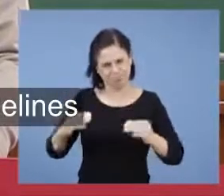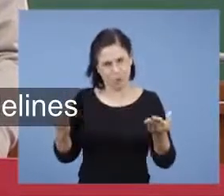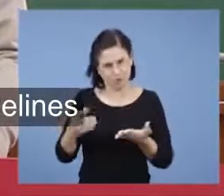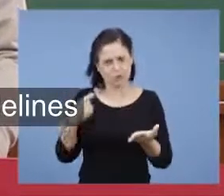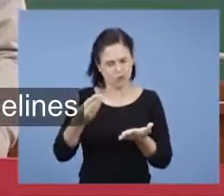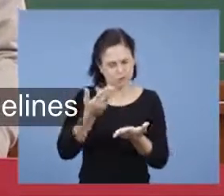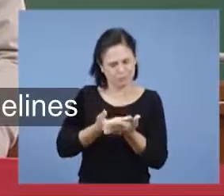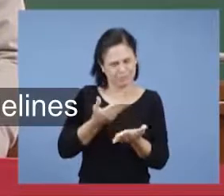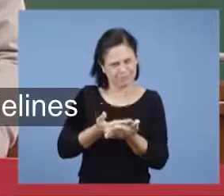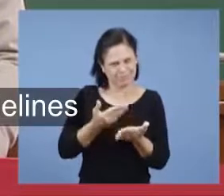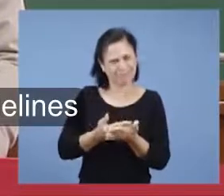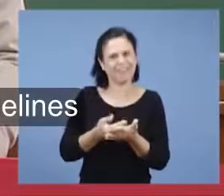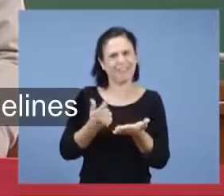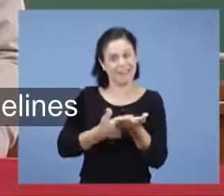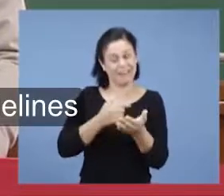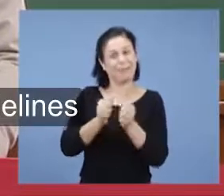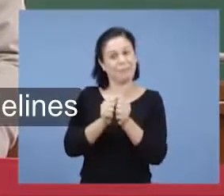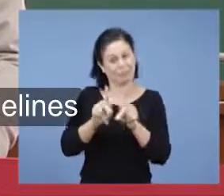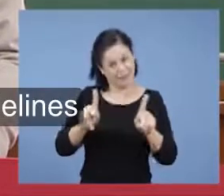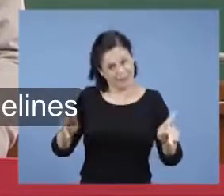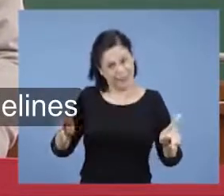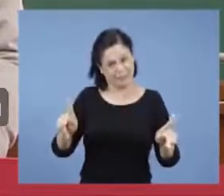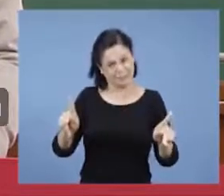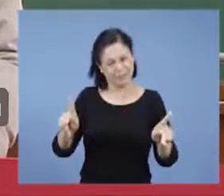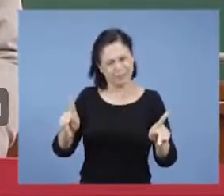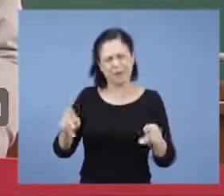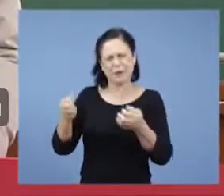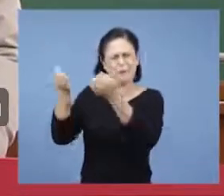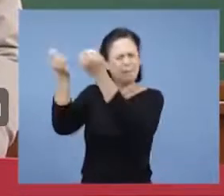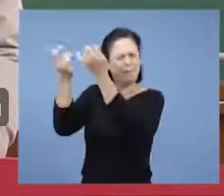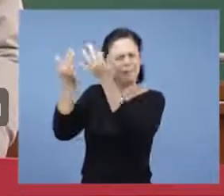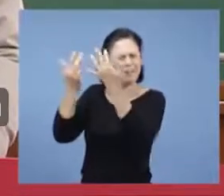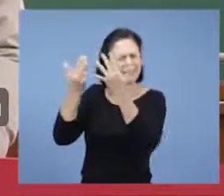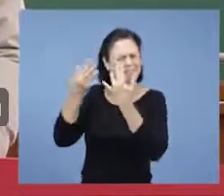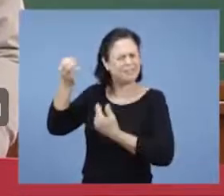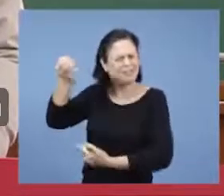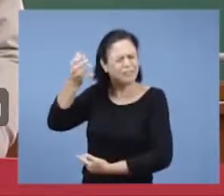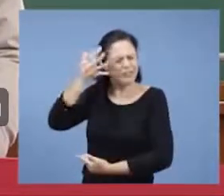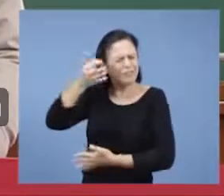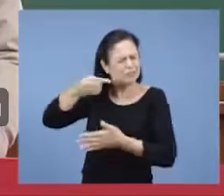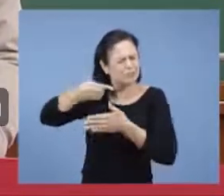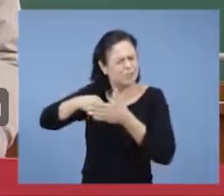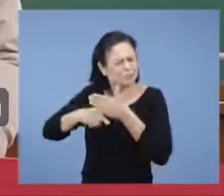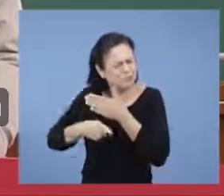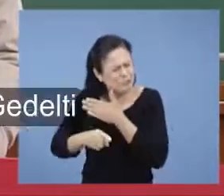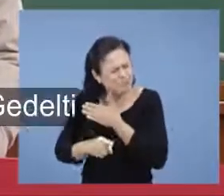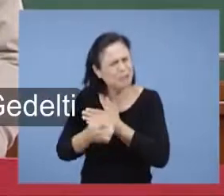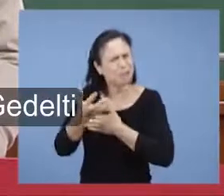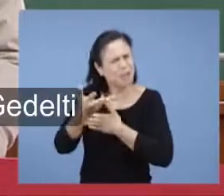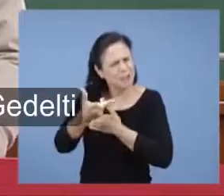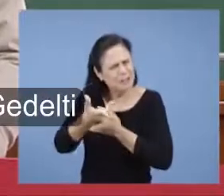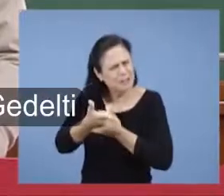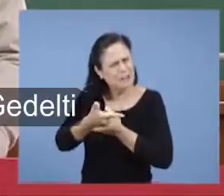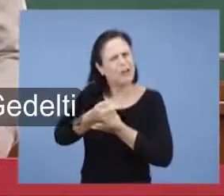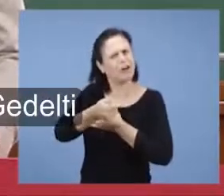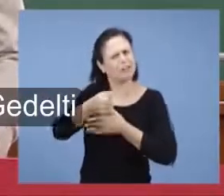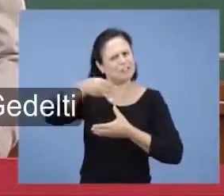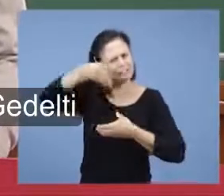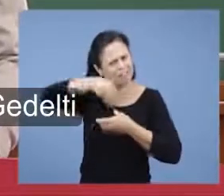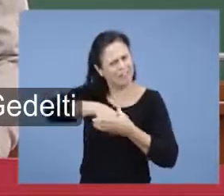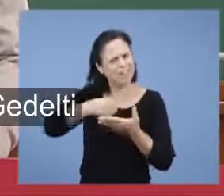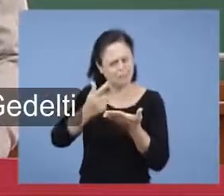tantas bênçãos, ricas orientações, revelações maravilhosas, que temos sido edificados